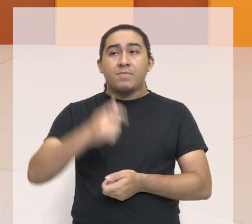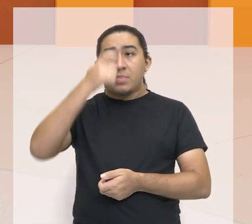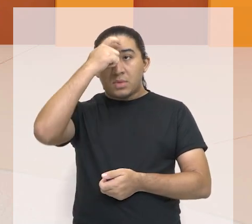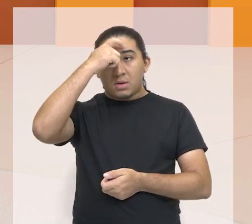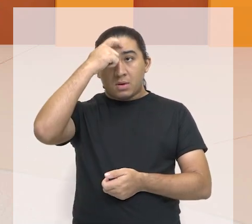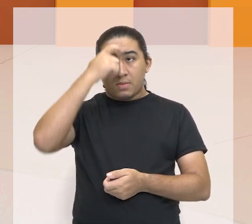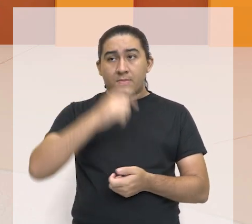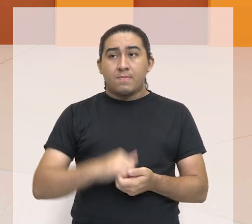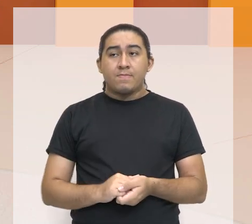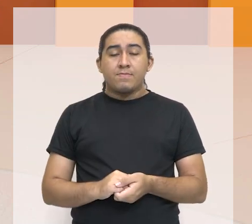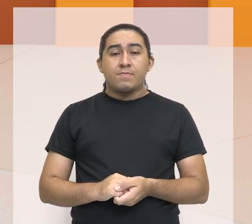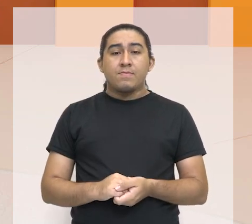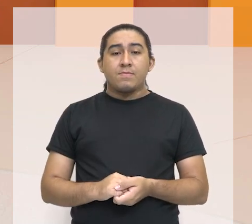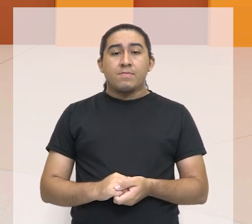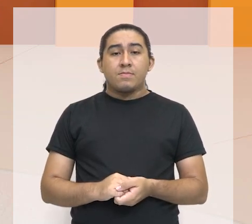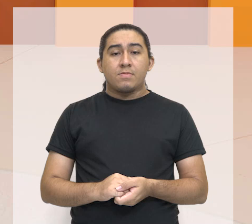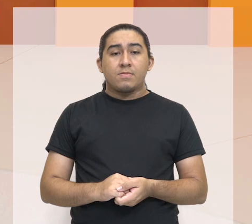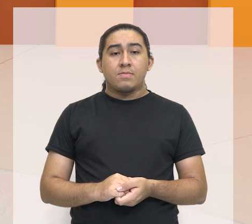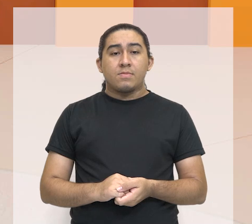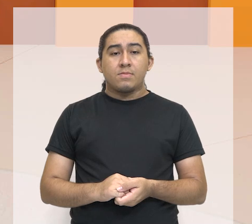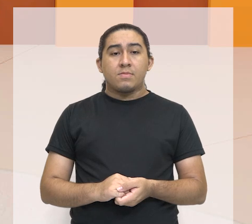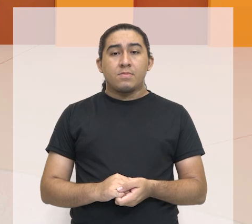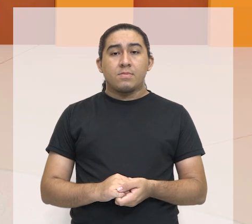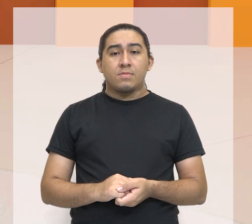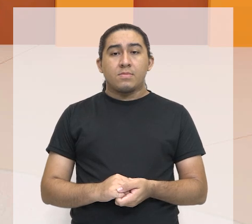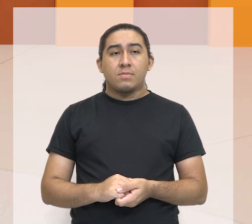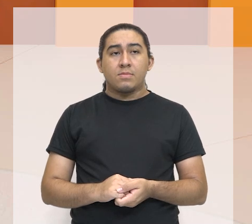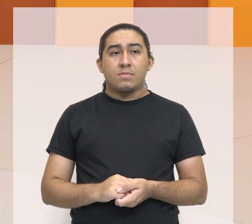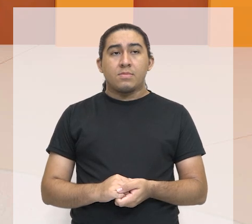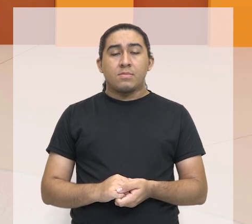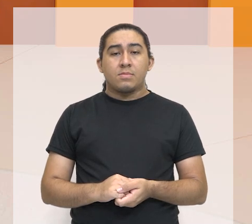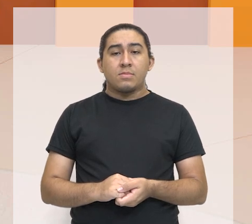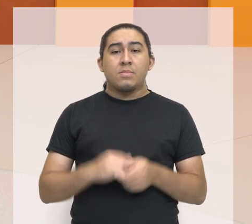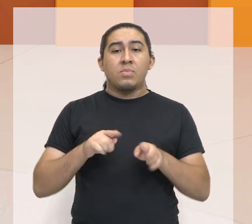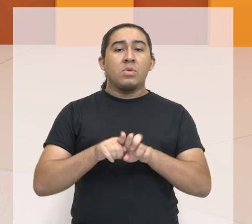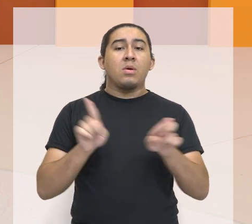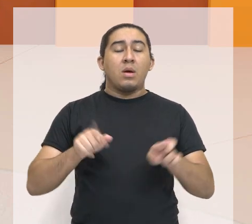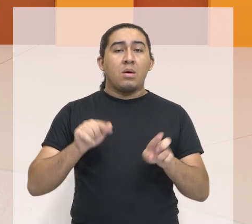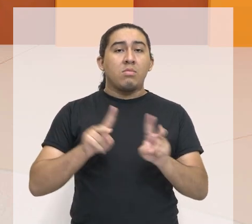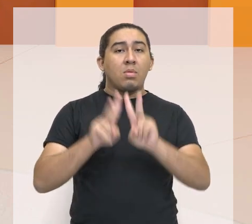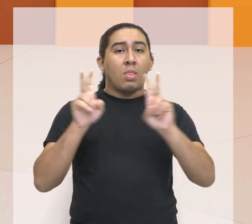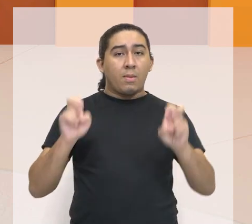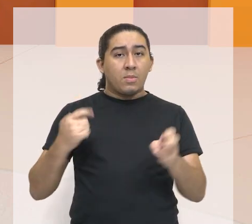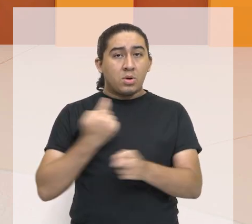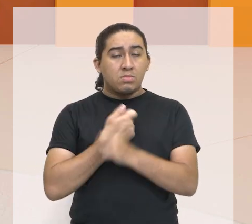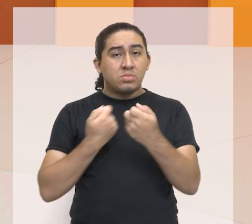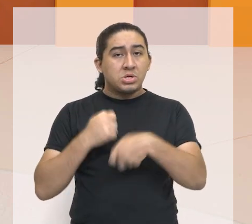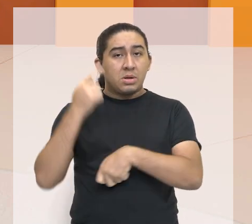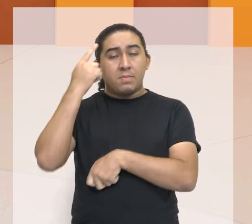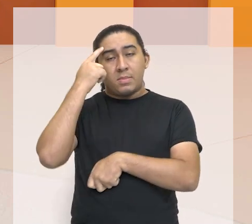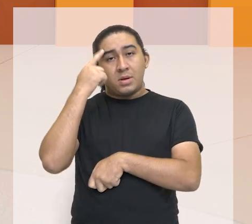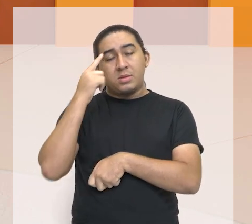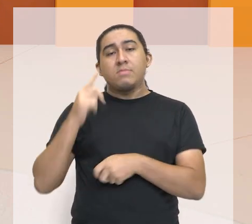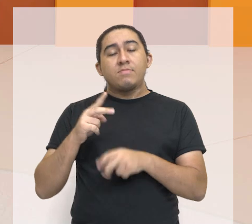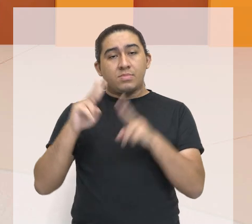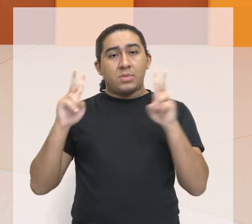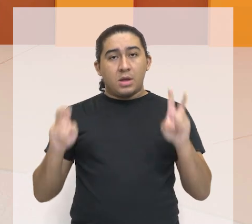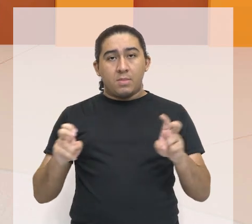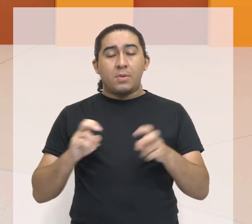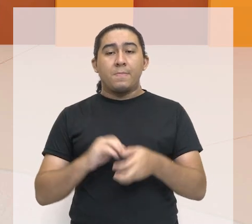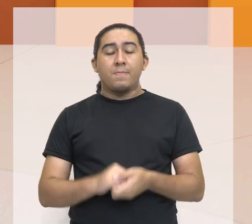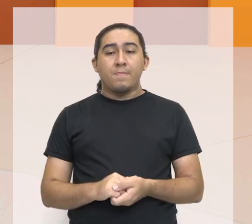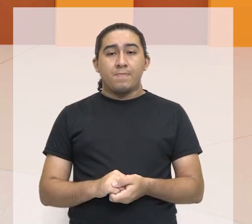Mas é um caso que ninguém pode fugir. Nós não podemos parar de falar sobre isso, de pensar sobre isso. Porque